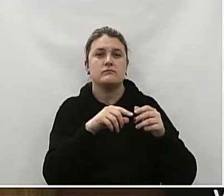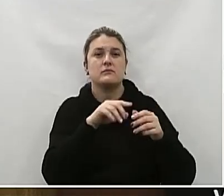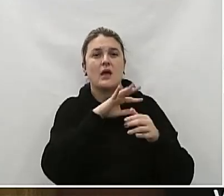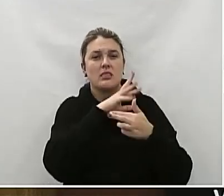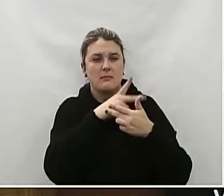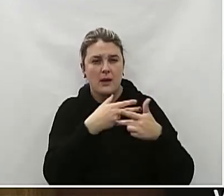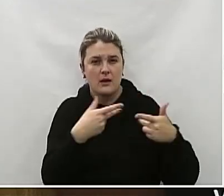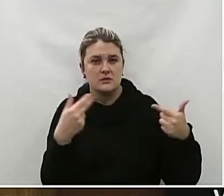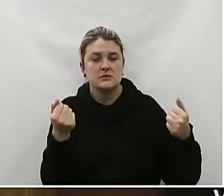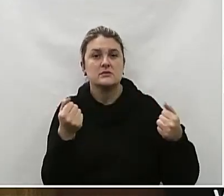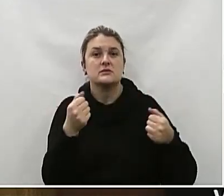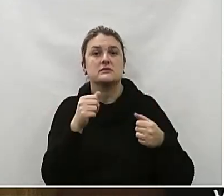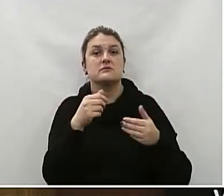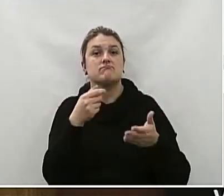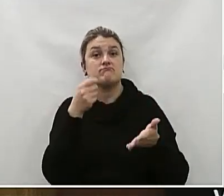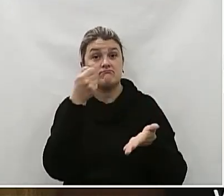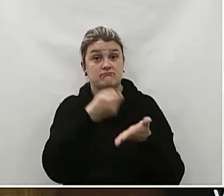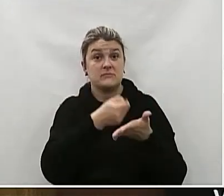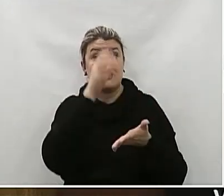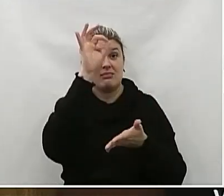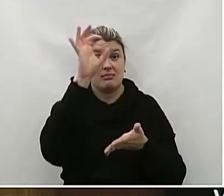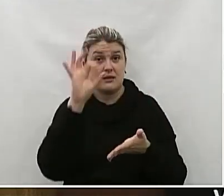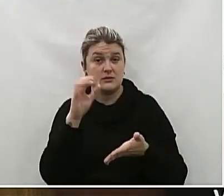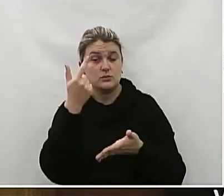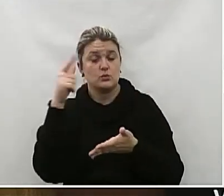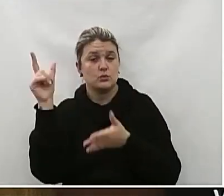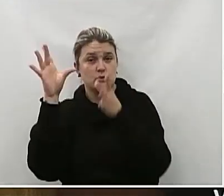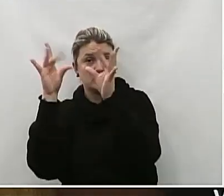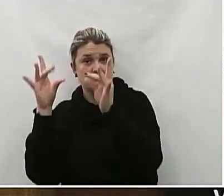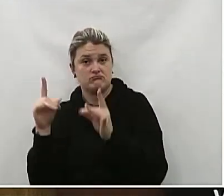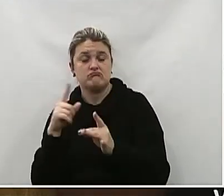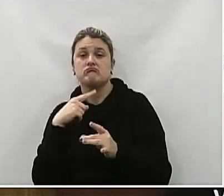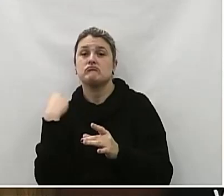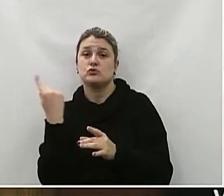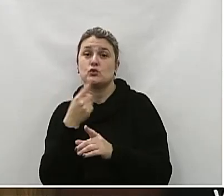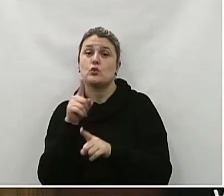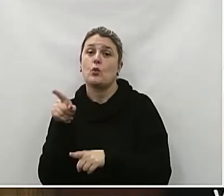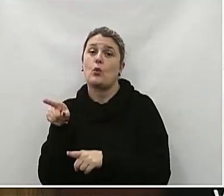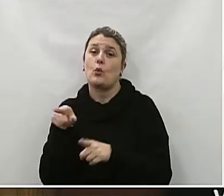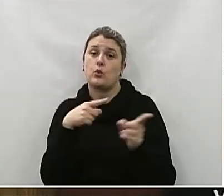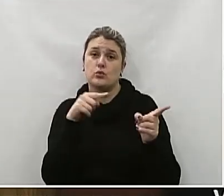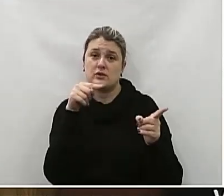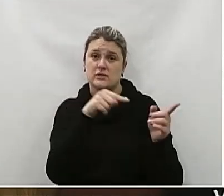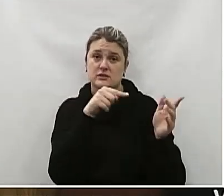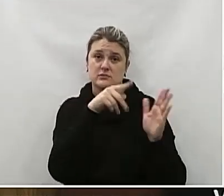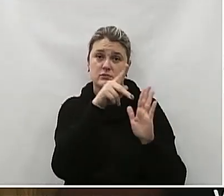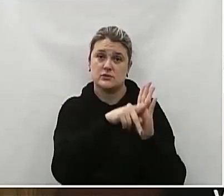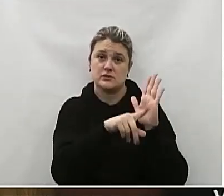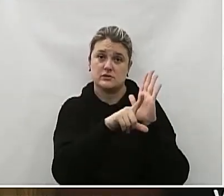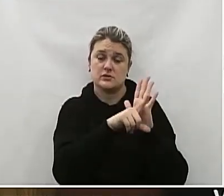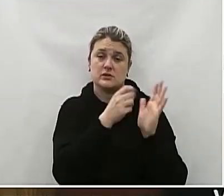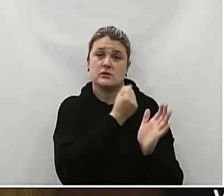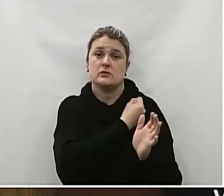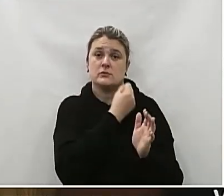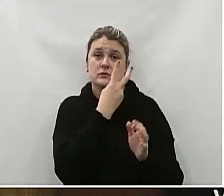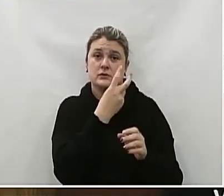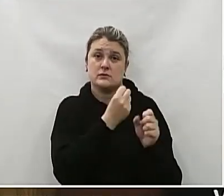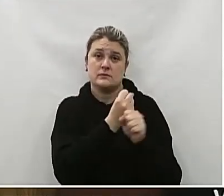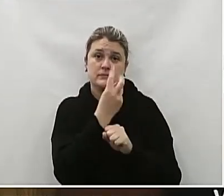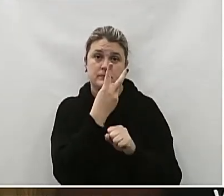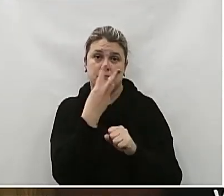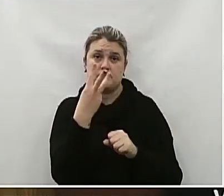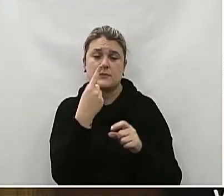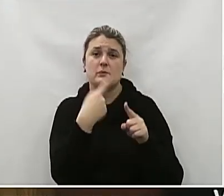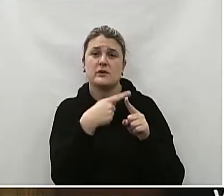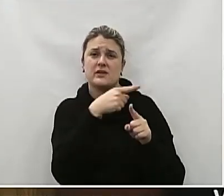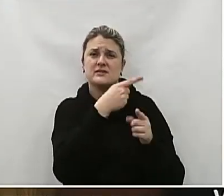taxas E da outras providências Fundamentação Somos de parecer Contrário ao projeto De lei ordinária Número 2 de 2023 Pois